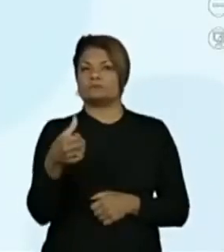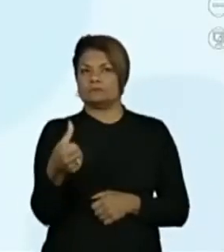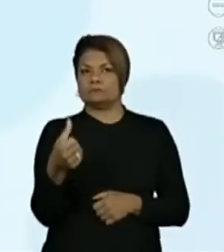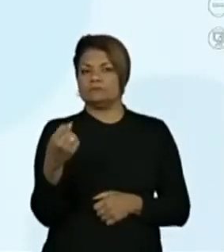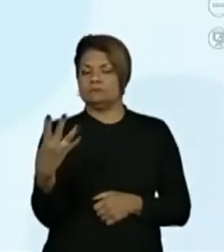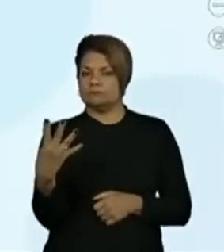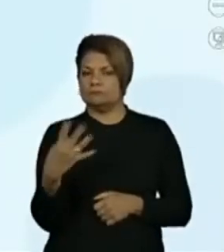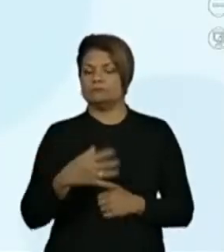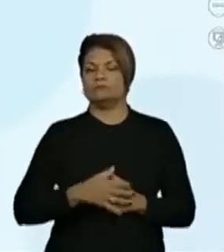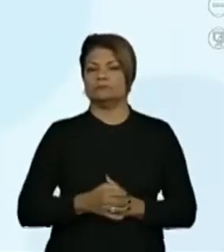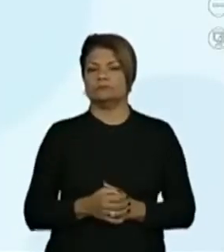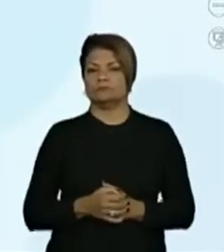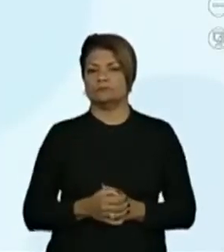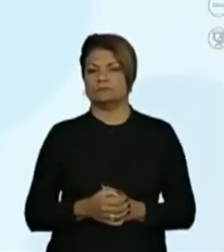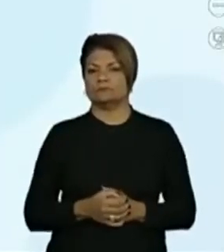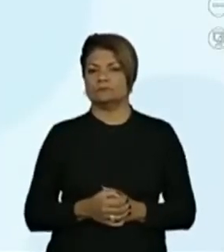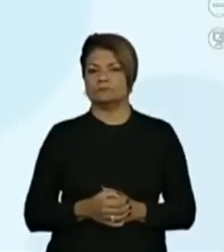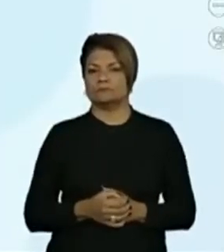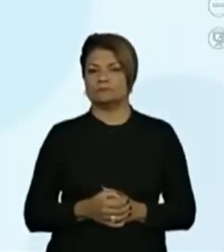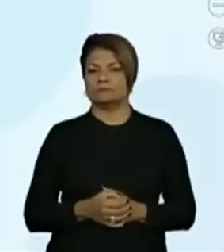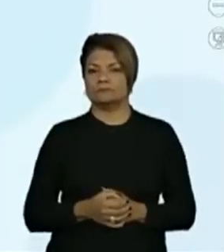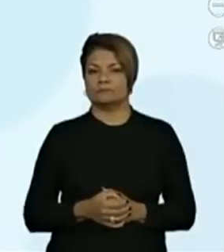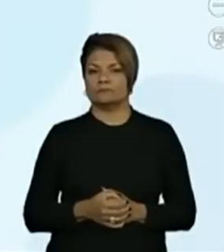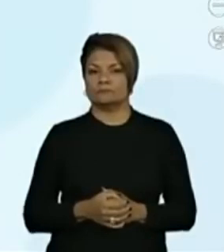Vamos, então, para mais um número.